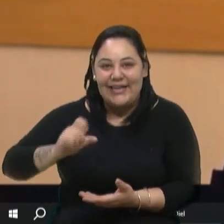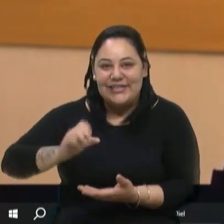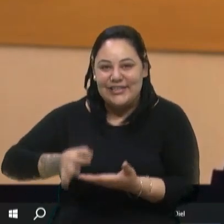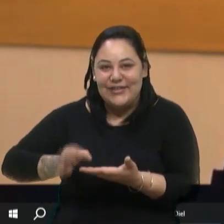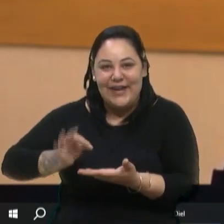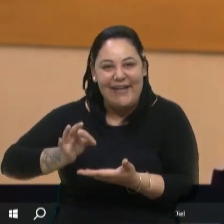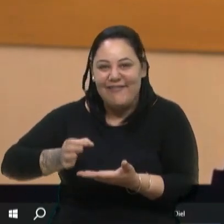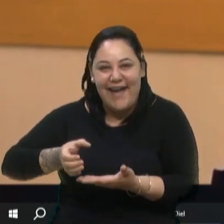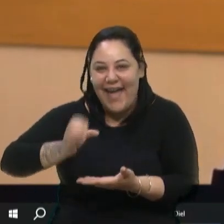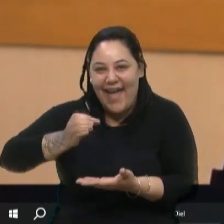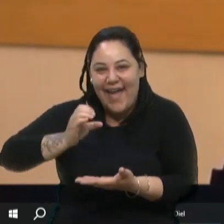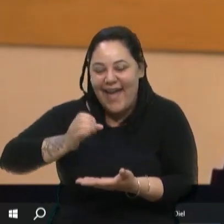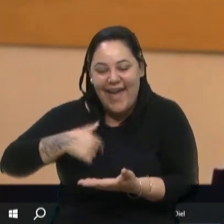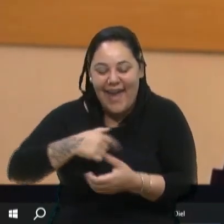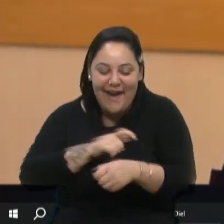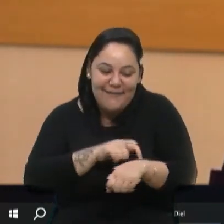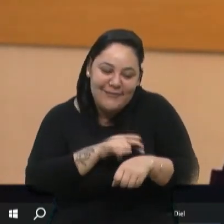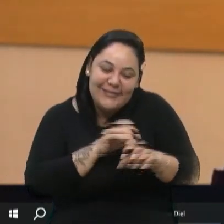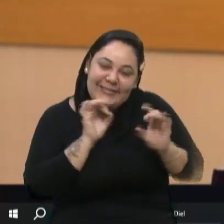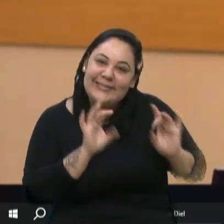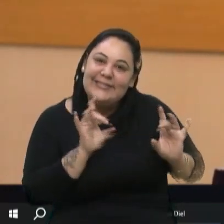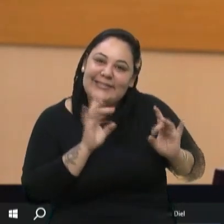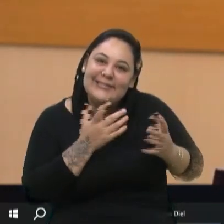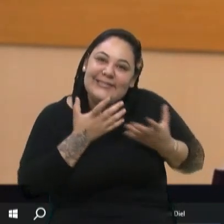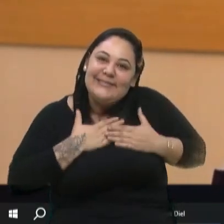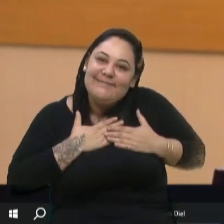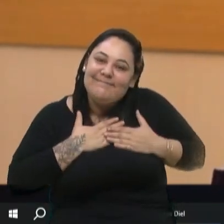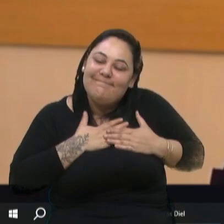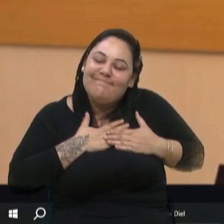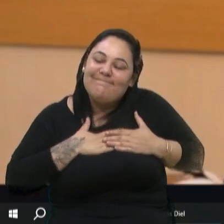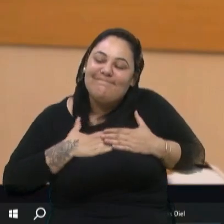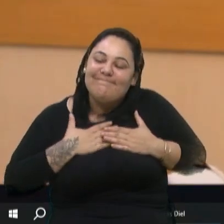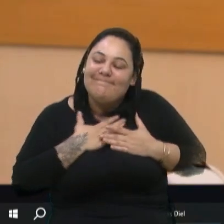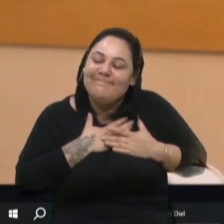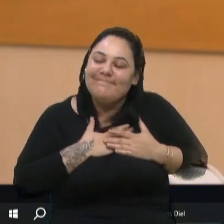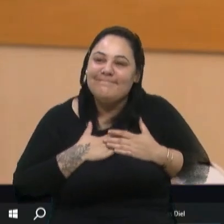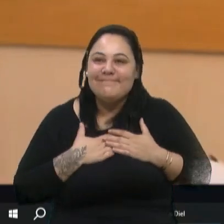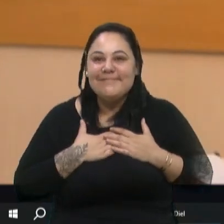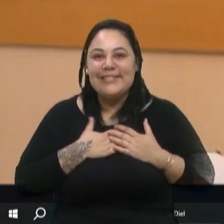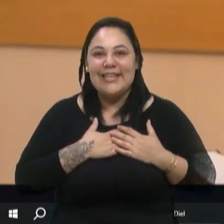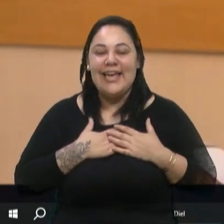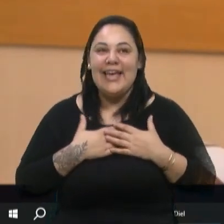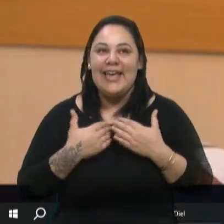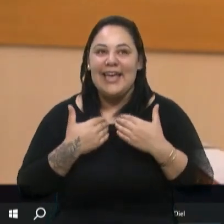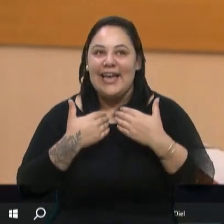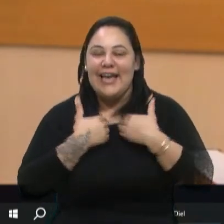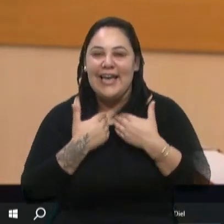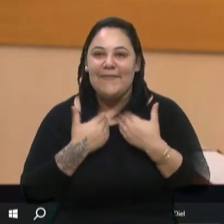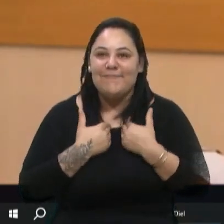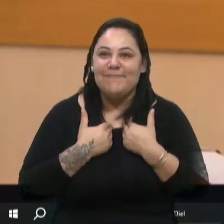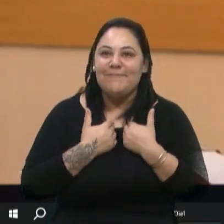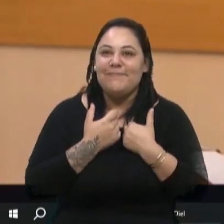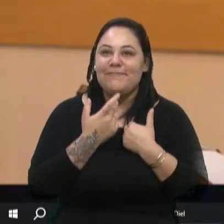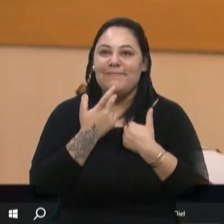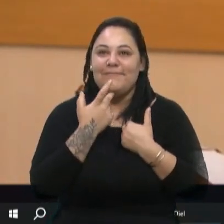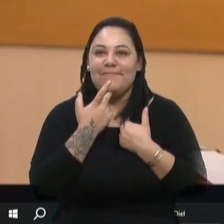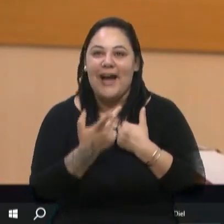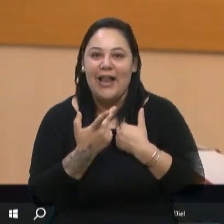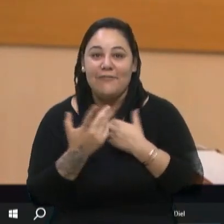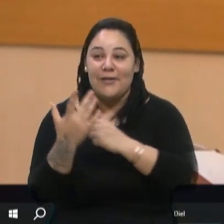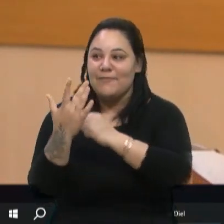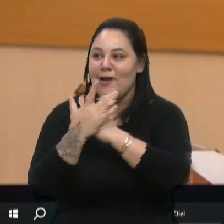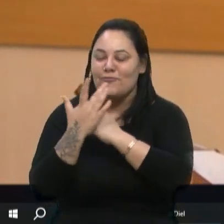momento muito especial, assim, para mim. E eu falo assim que vai me ajudar